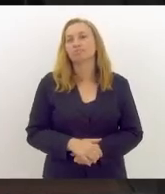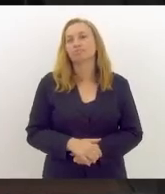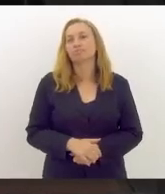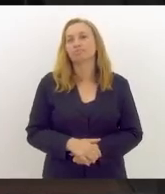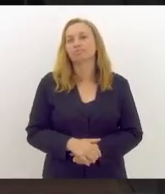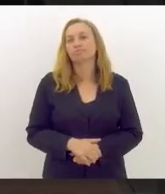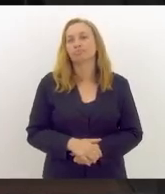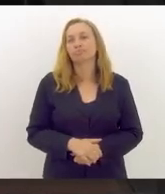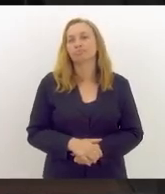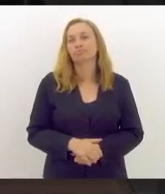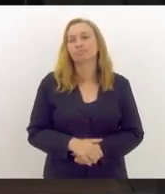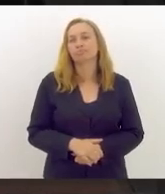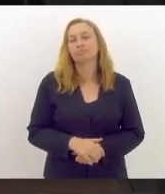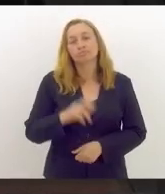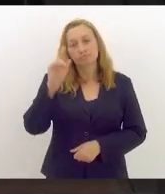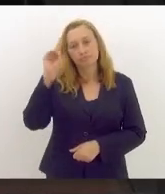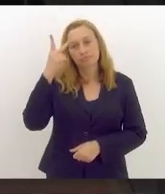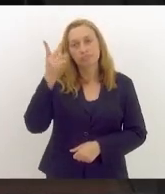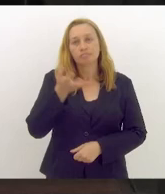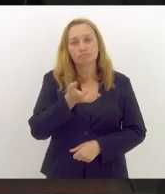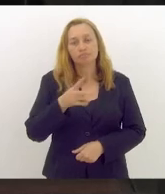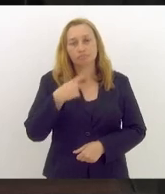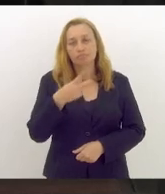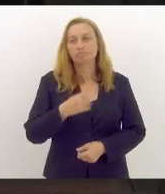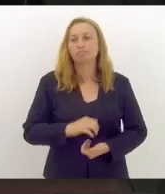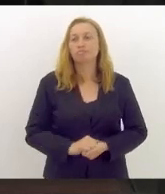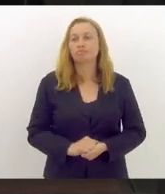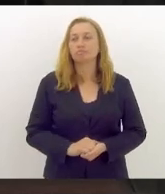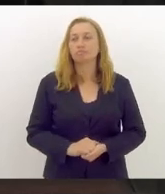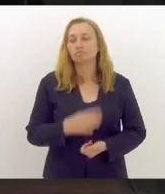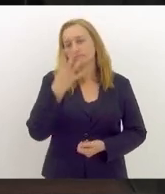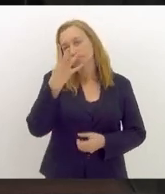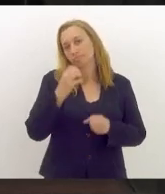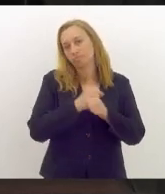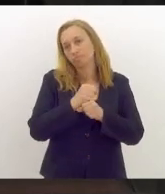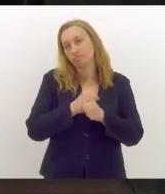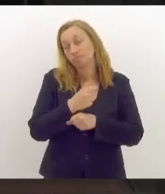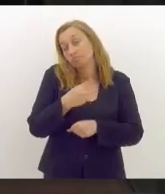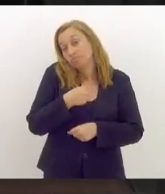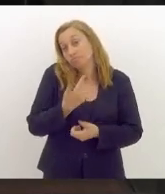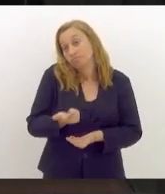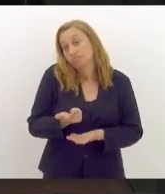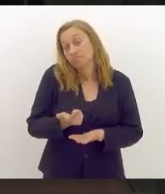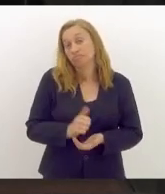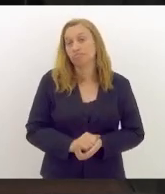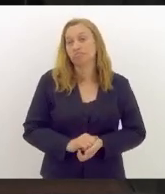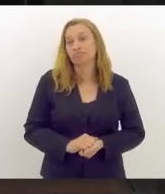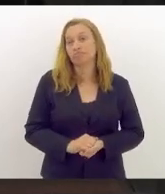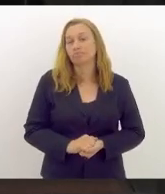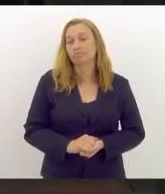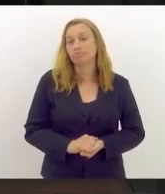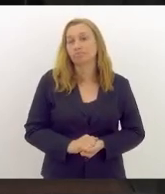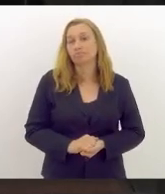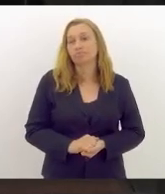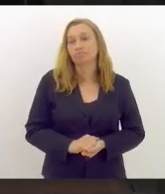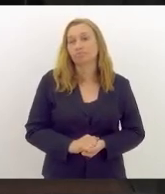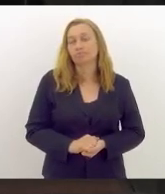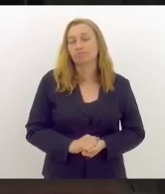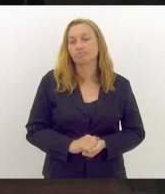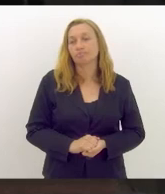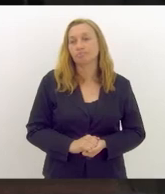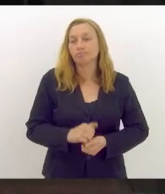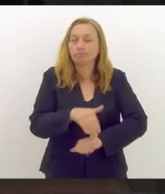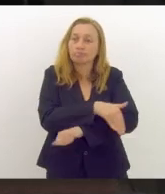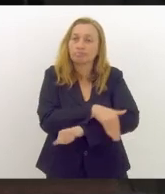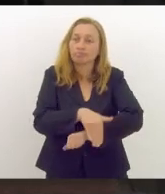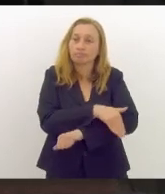é dinâmica porque é histórica, é eu quero dizer. Há quatro anos, eu, por exemplo, era um dos que estavam na